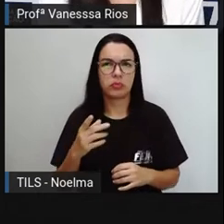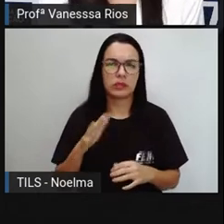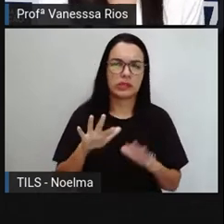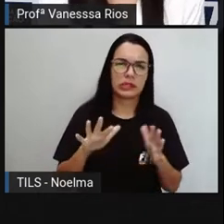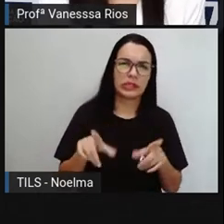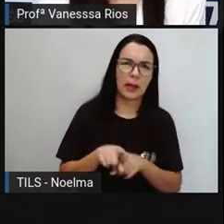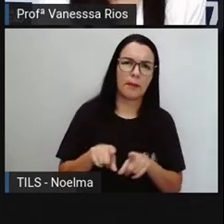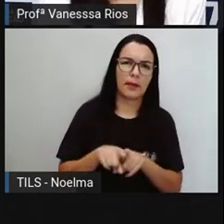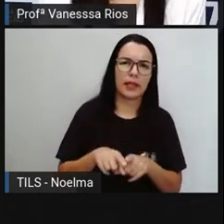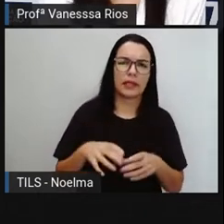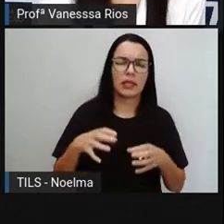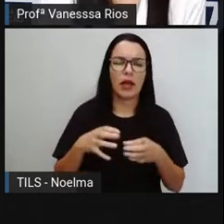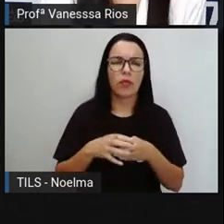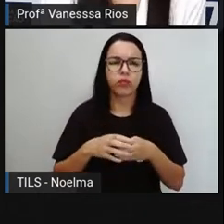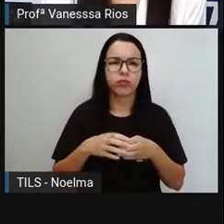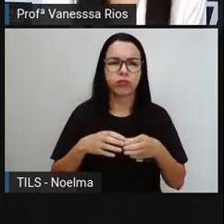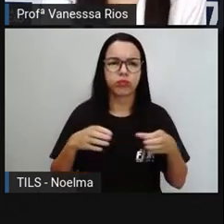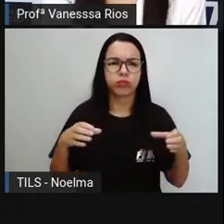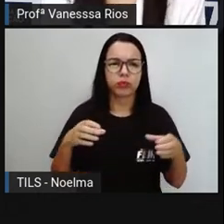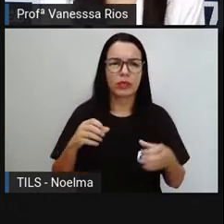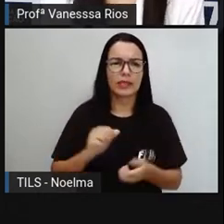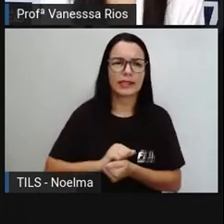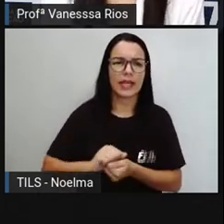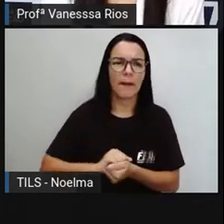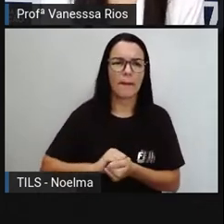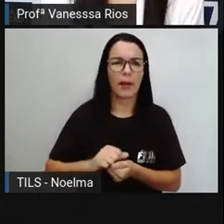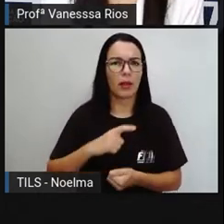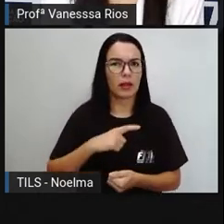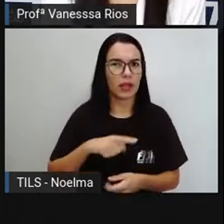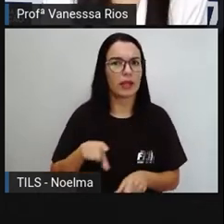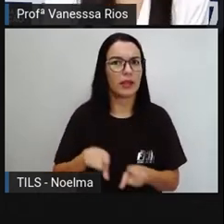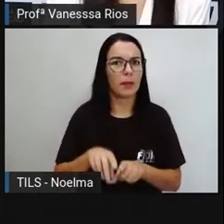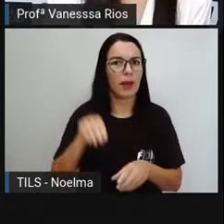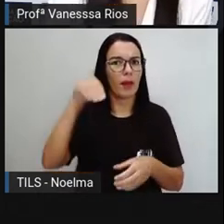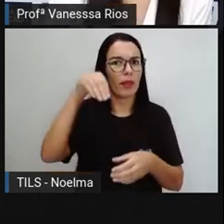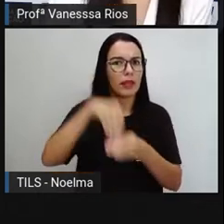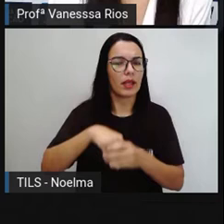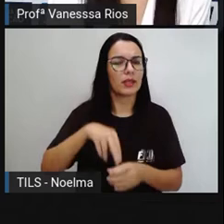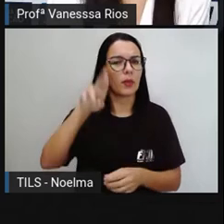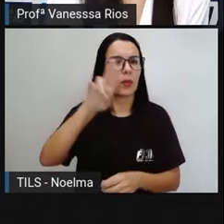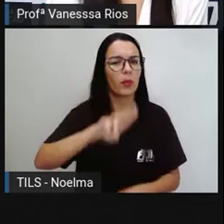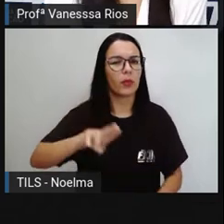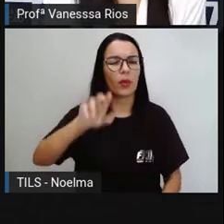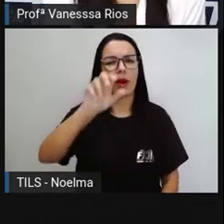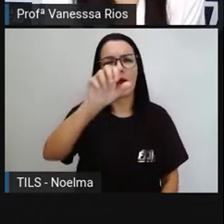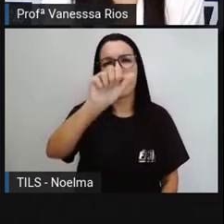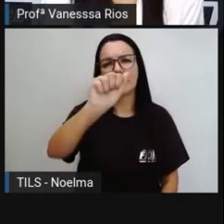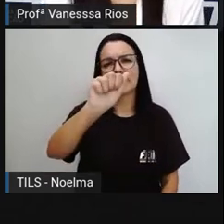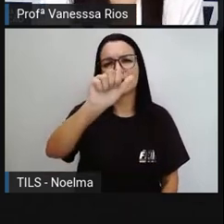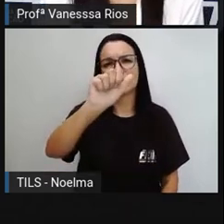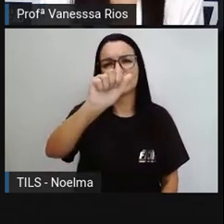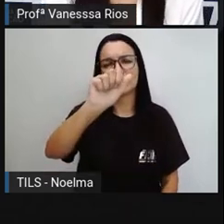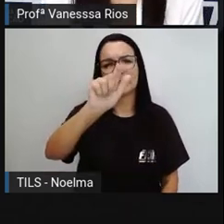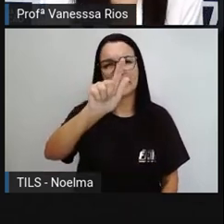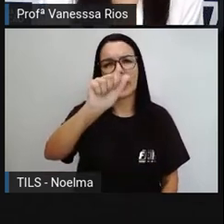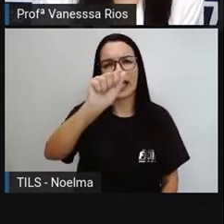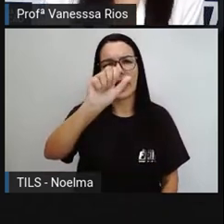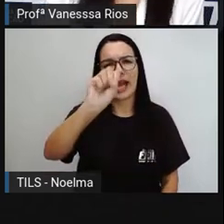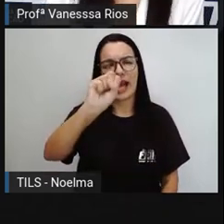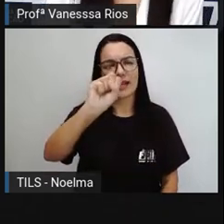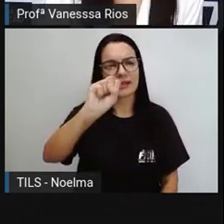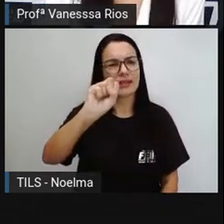bolha de sabão, existe gás? Existe ali um elemento, uma substância no estado físico gasoso?